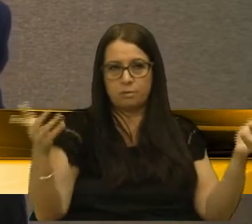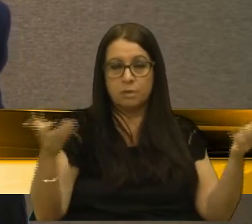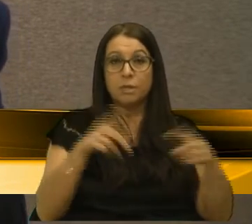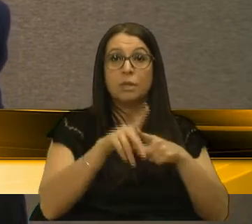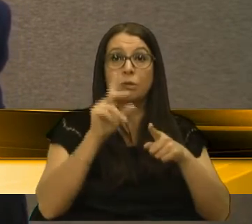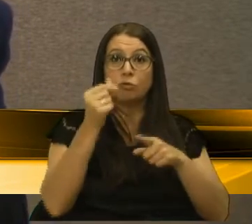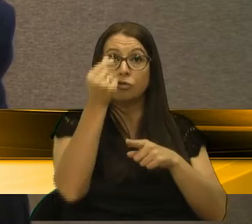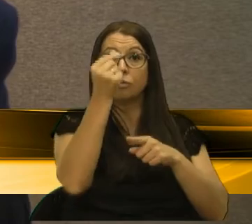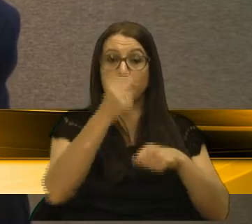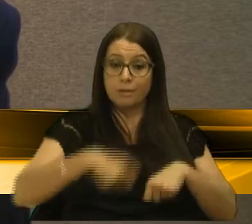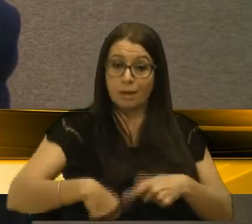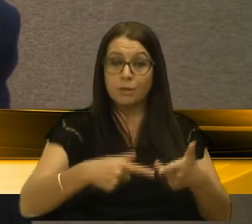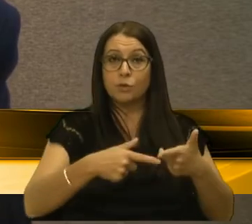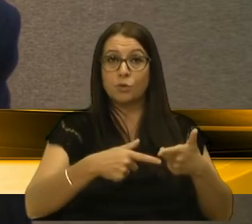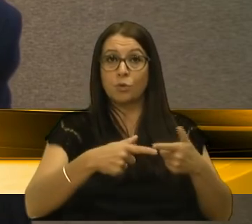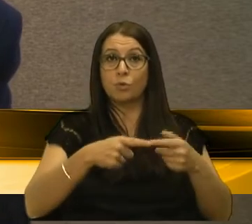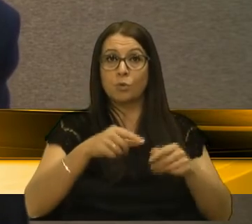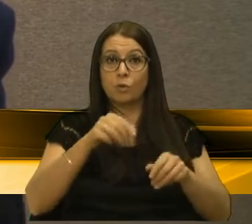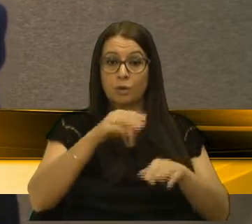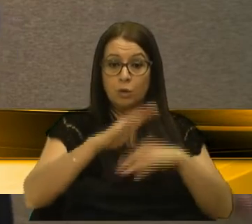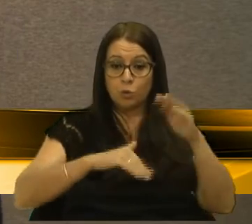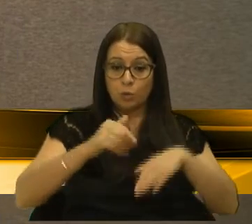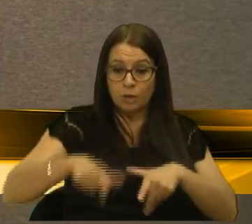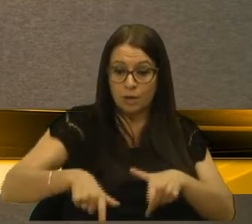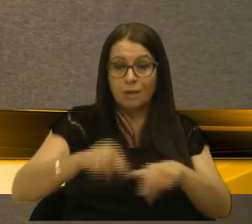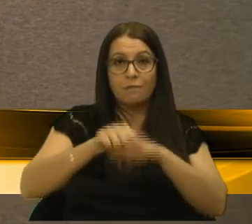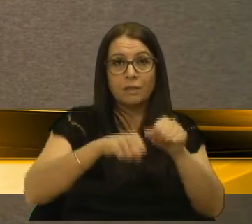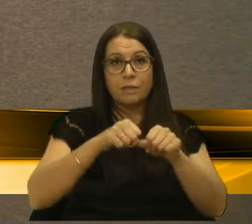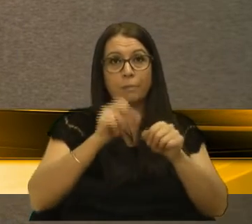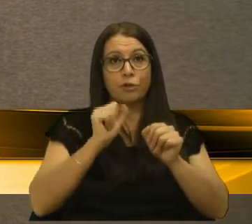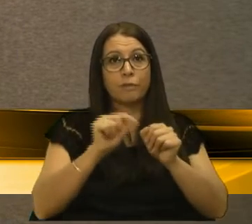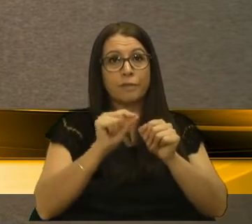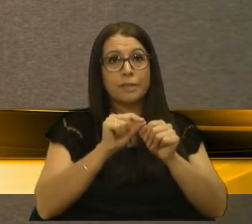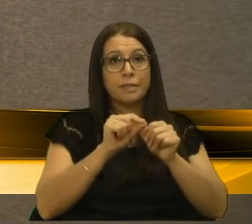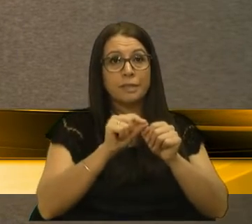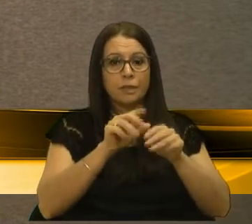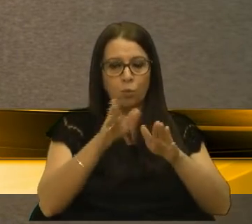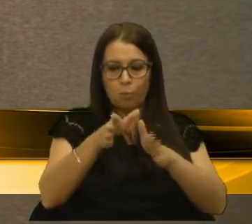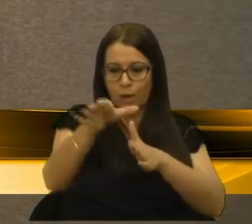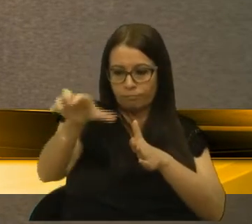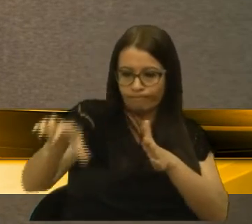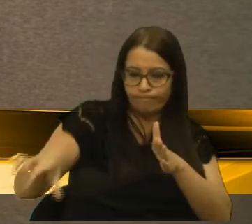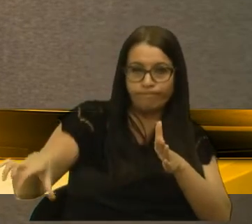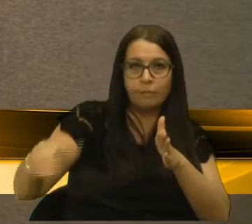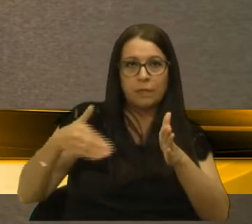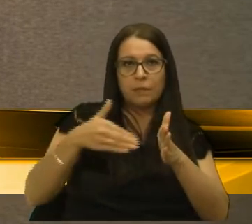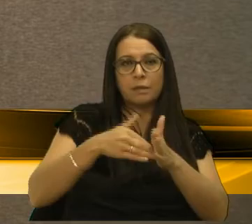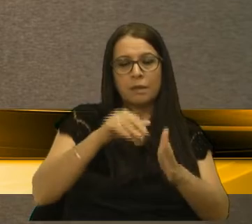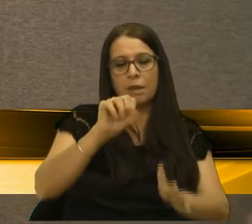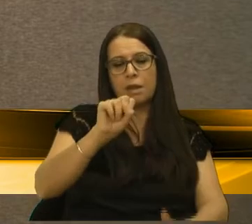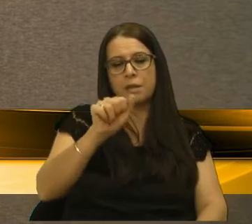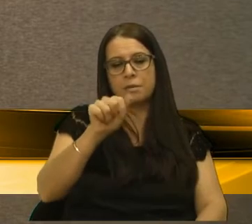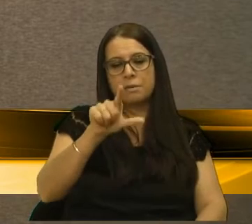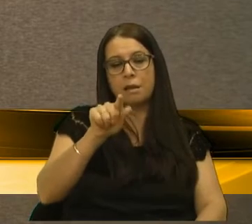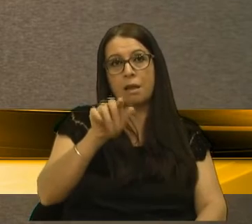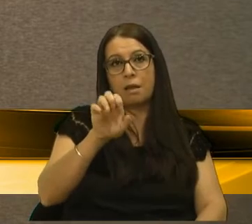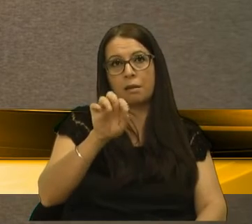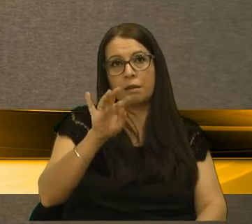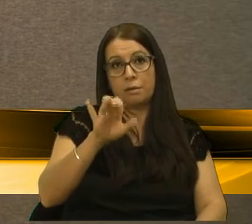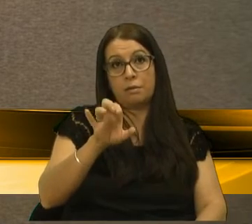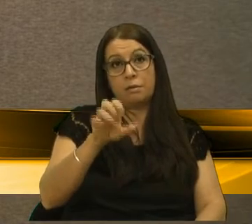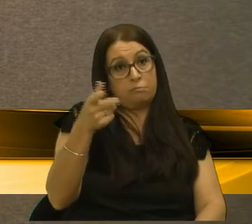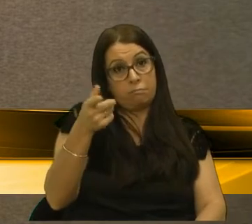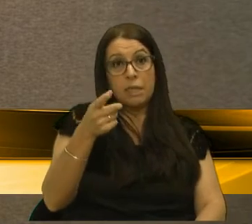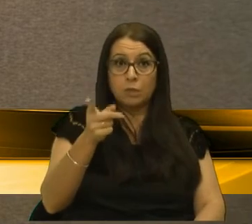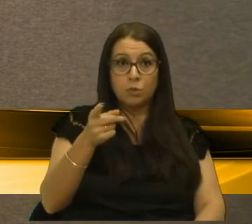o dinheiro que se gastou naquela ciclofaixa lá dava para fazer o acostamento seguramente até a salete. Que é isso que o ciclista